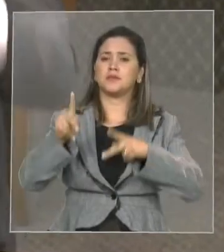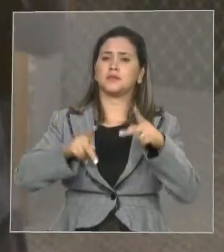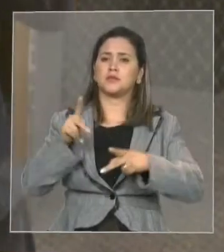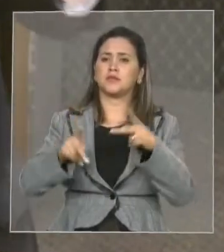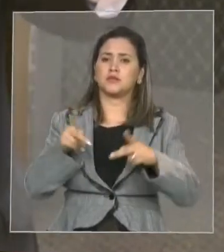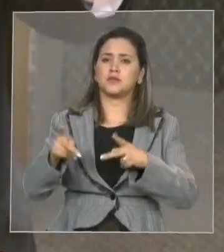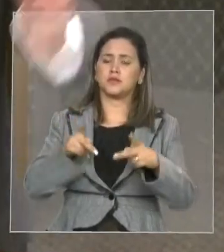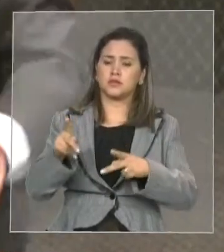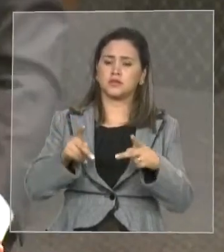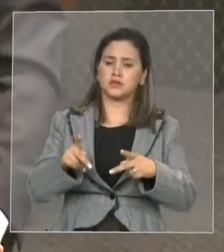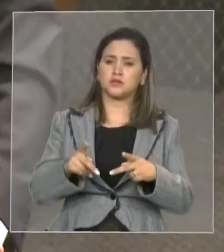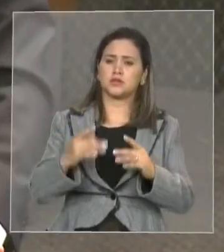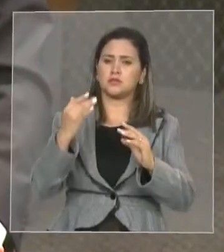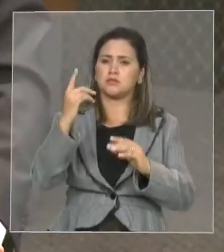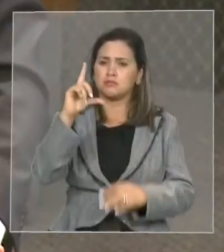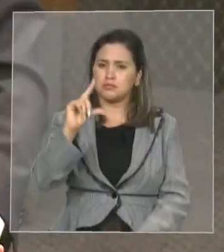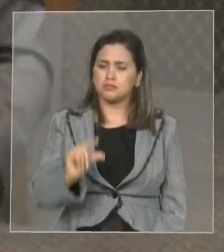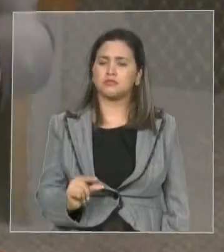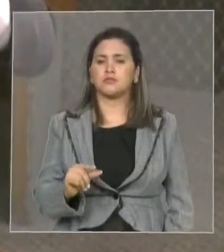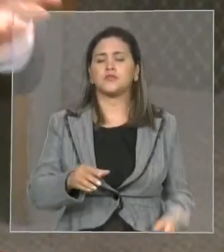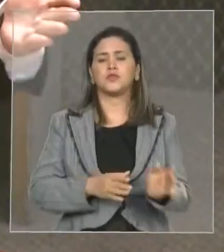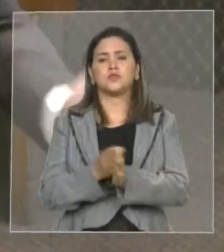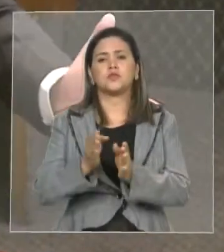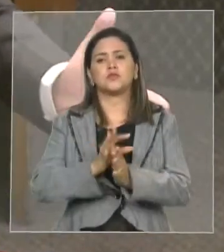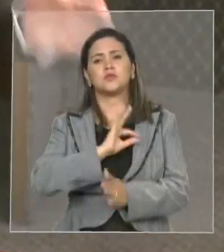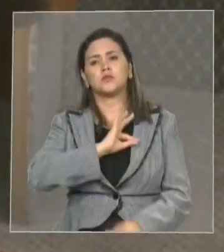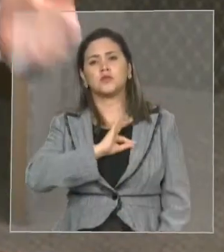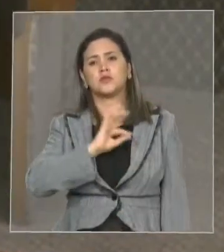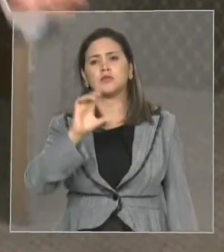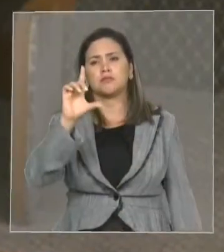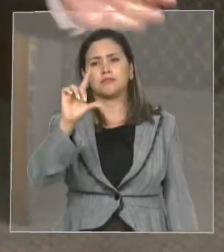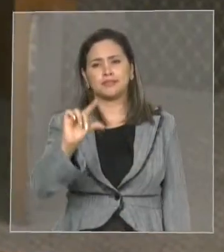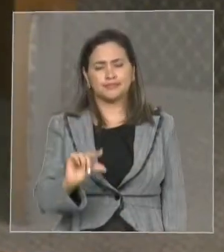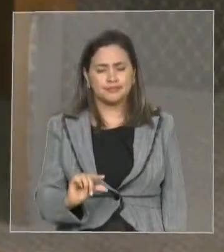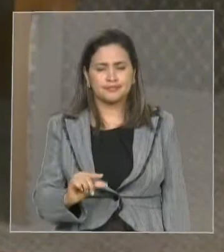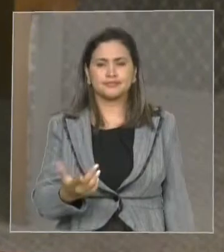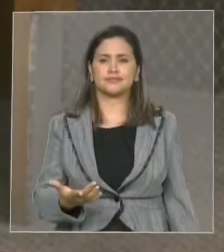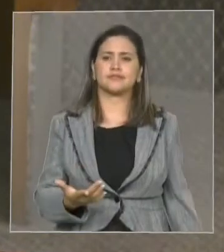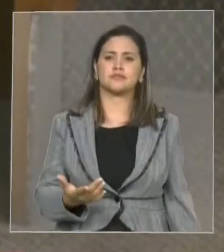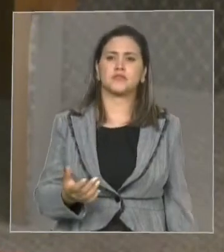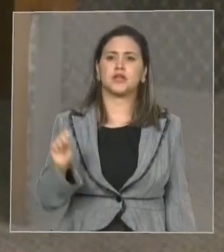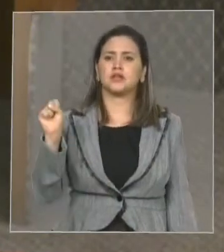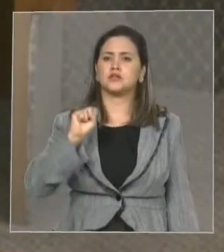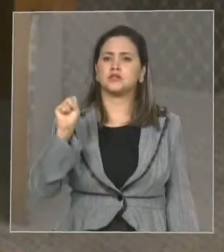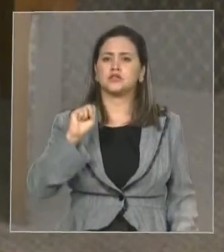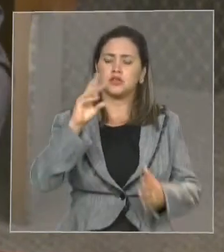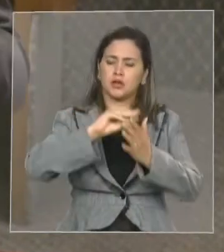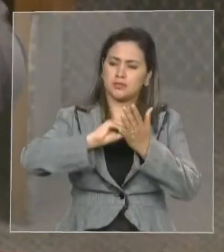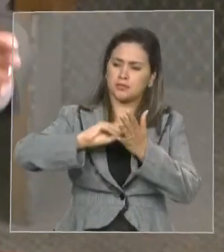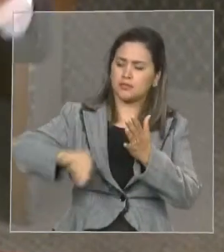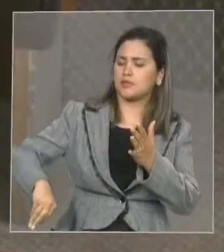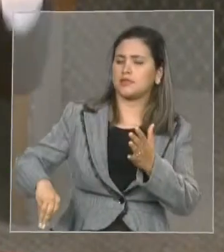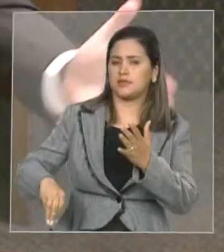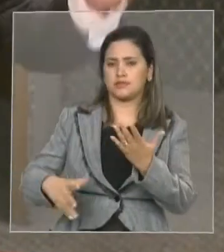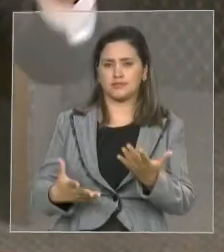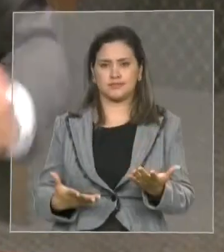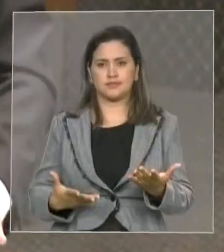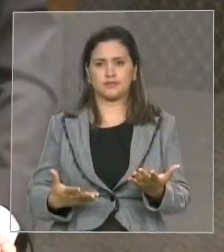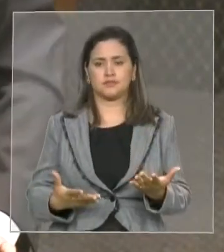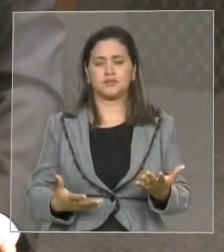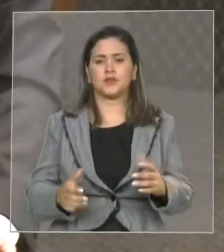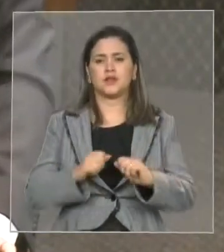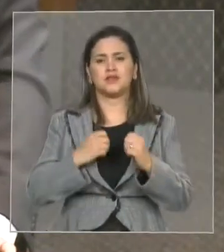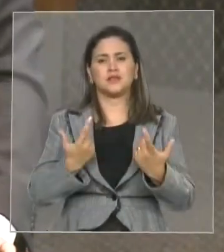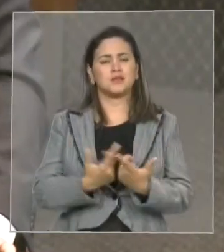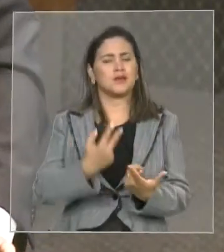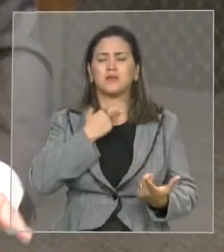E, no caso do conselho da polícia, é uma excrescência tirar os sindicatos do conselho da polícia. O Estado, a Assembleia, não